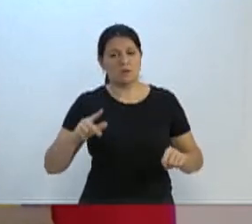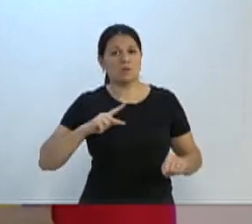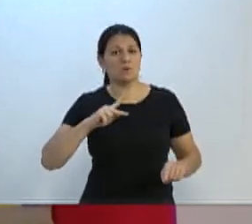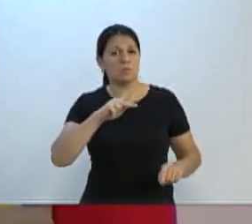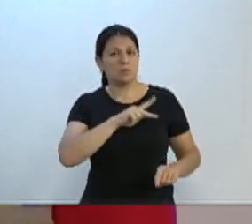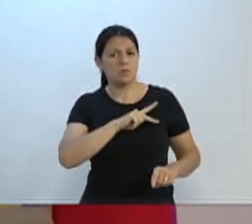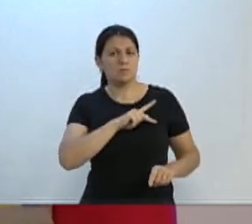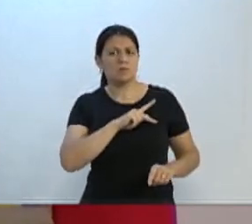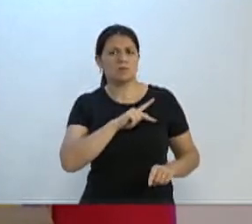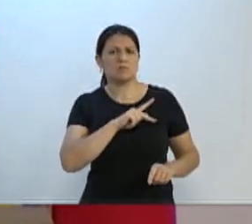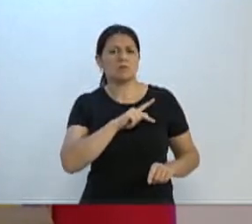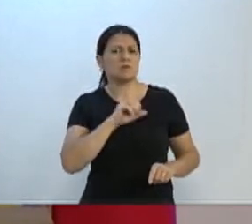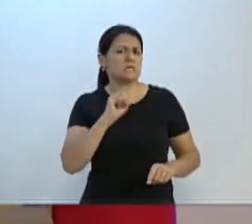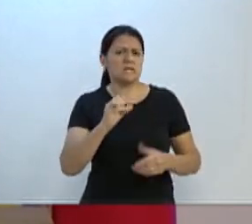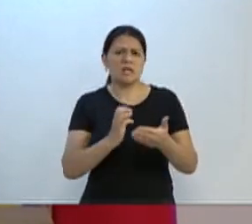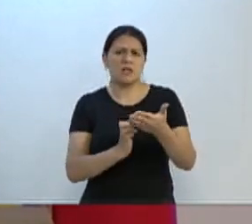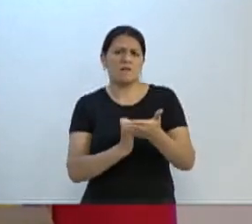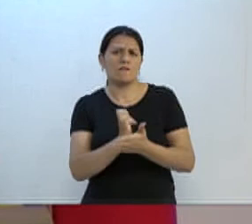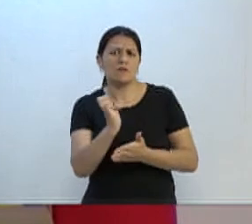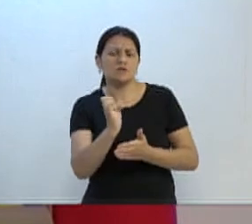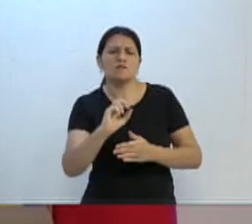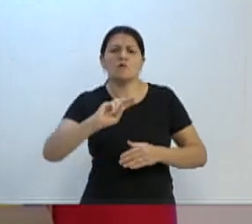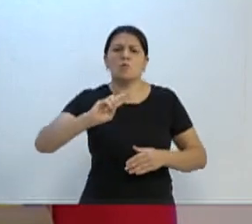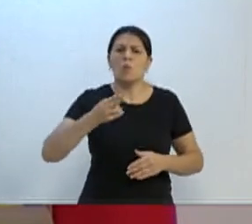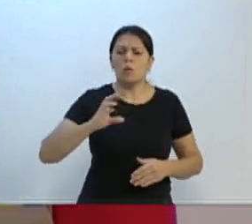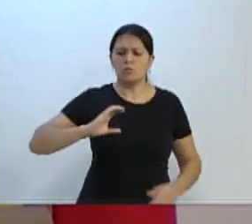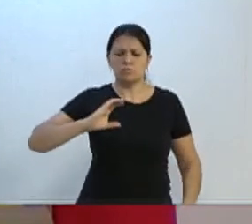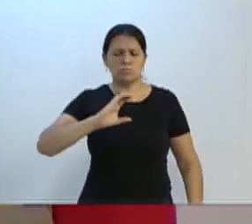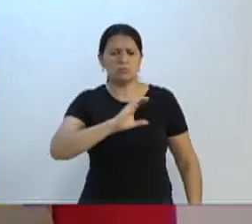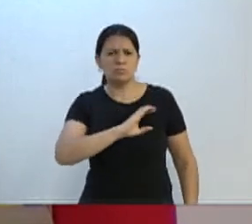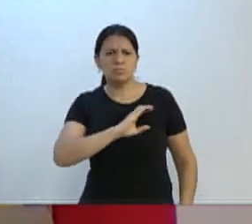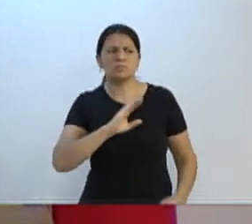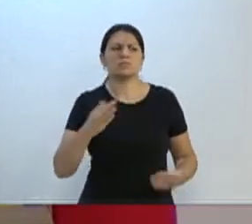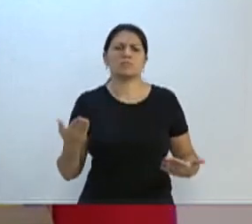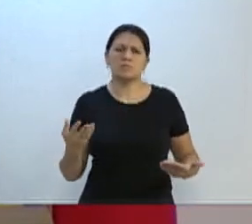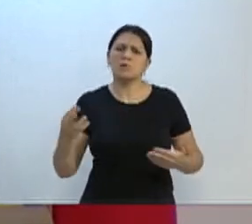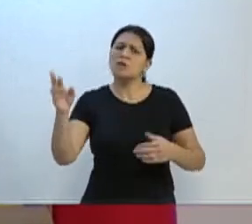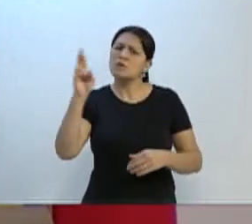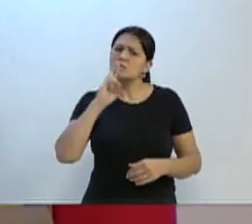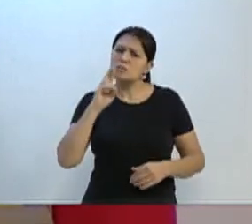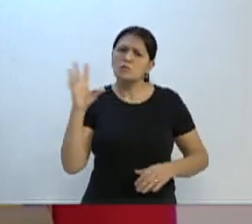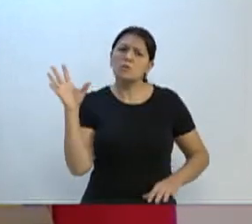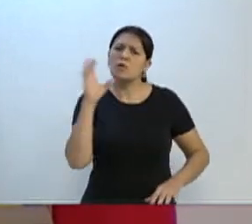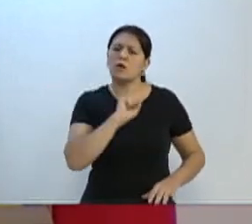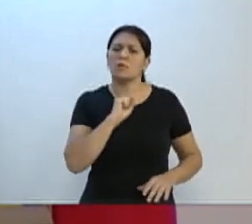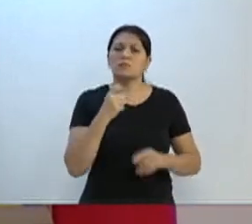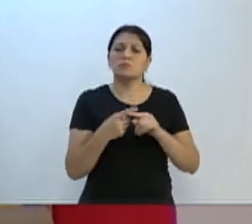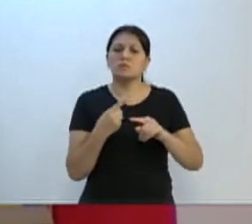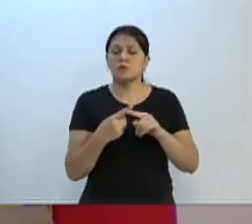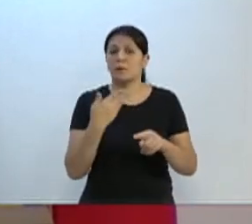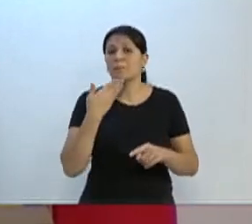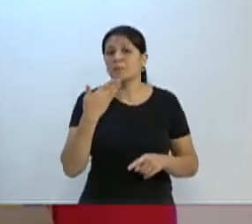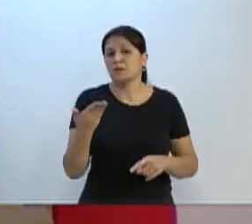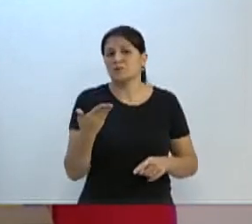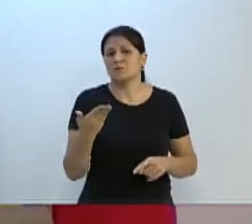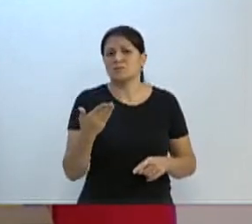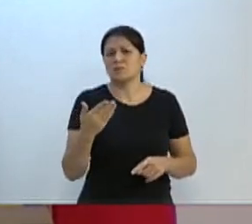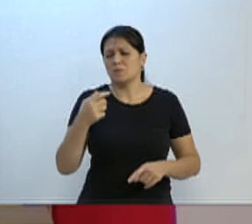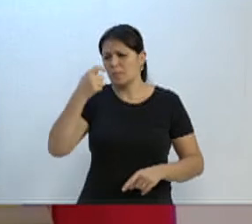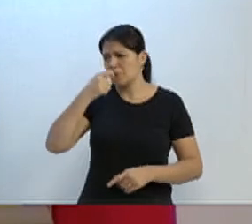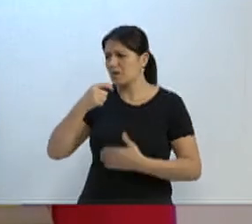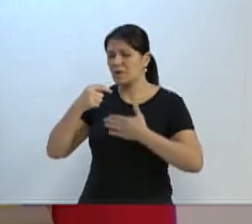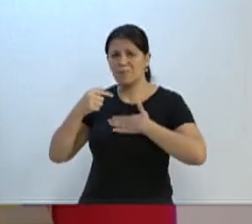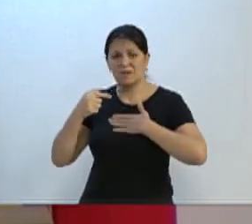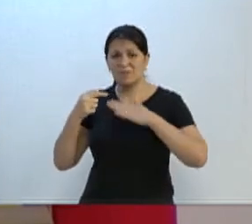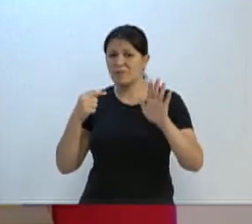estão, sejam eles efetivos, sejam eles comissionados, respondam de pronto, porque quando nós pedimos, não é, vereador Becker, para nós,